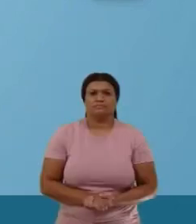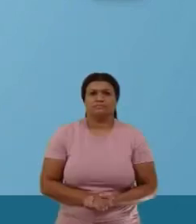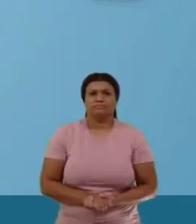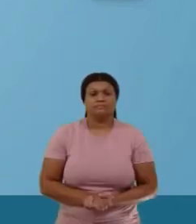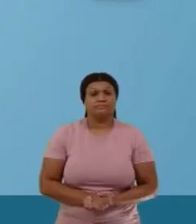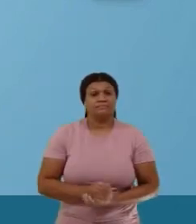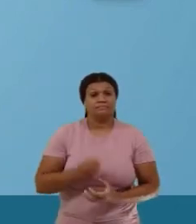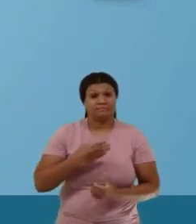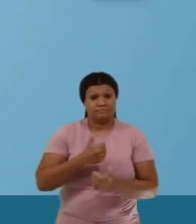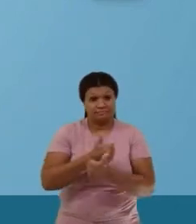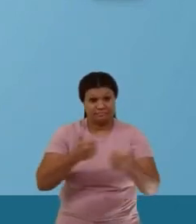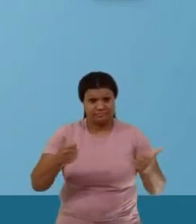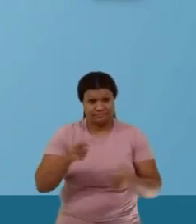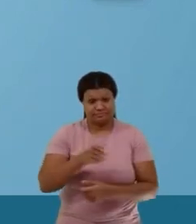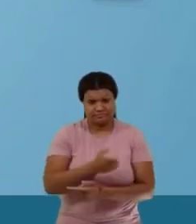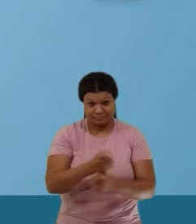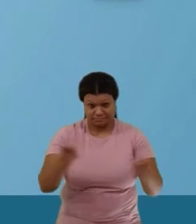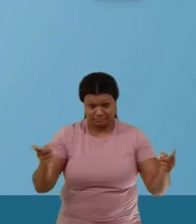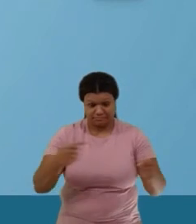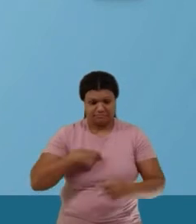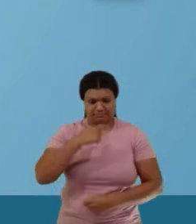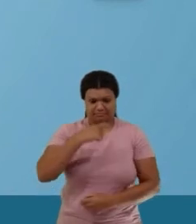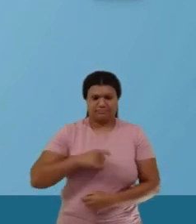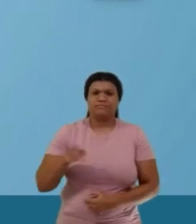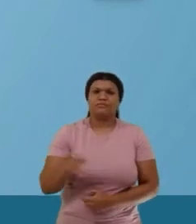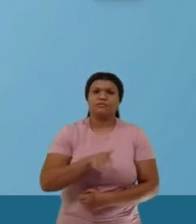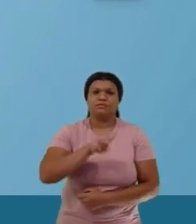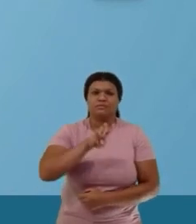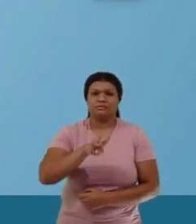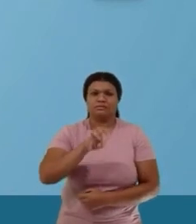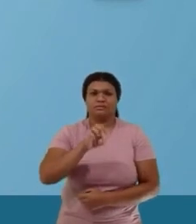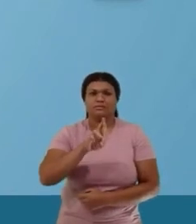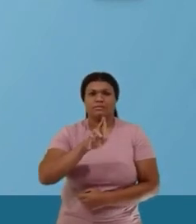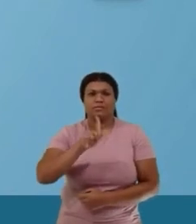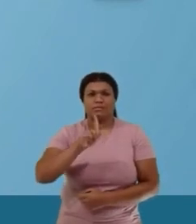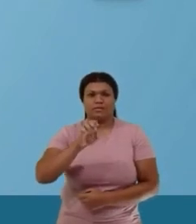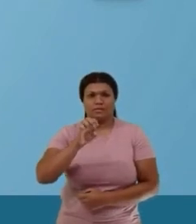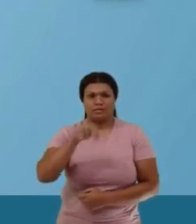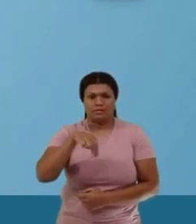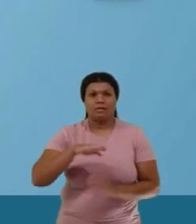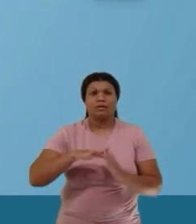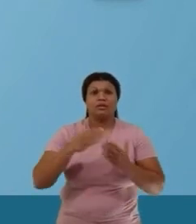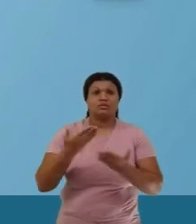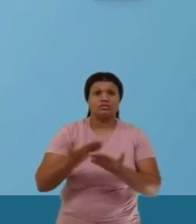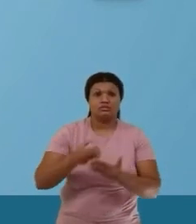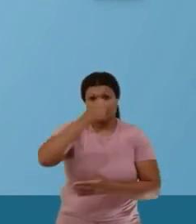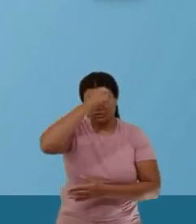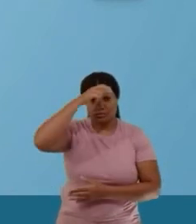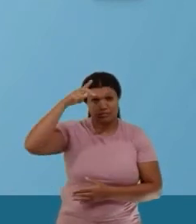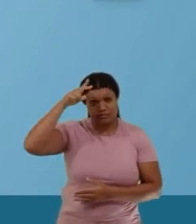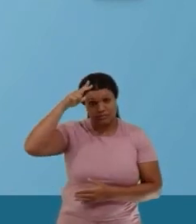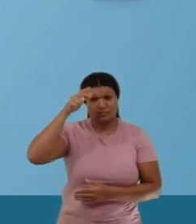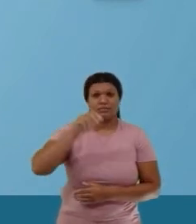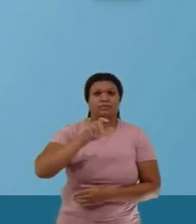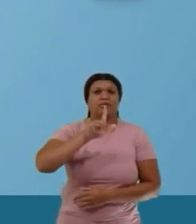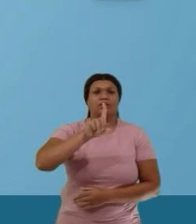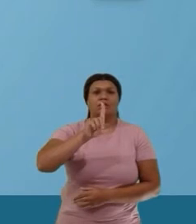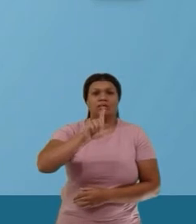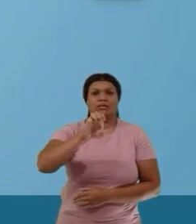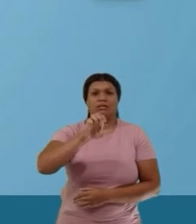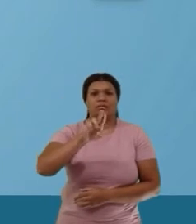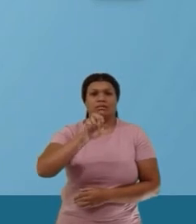Gente boa! Eu sou o professor Werlen Pires, da Escola Municipal Deusaides Rodrigues de Oliveira.